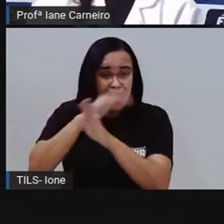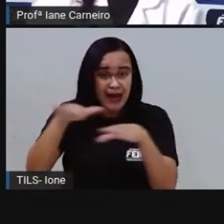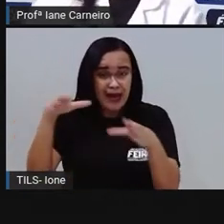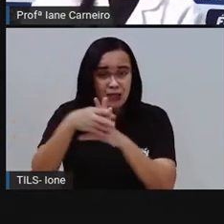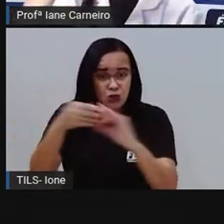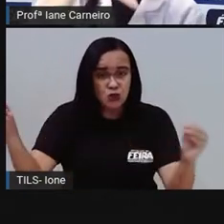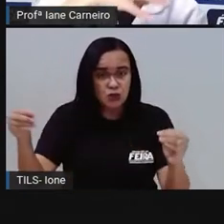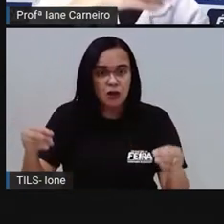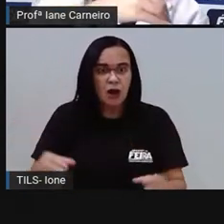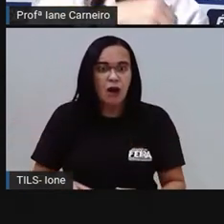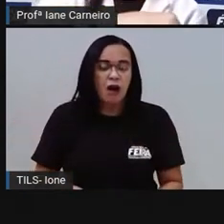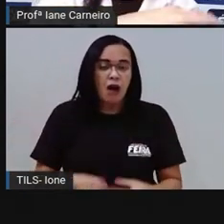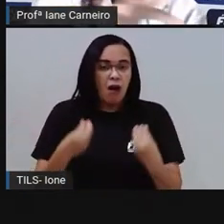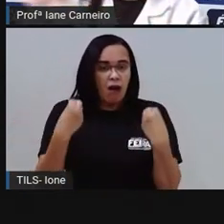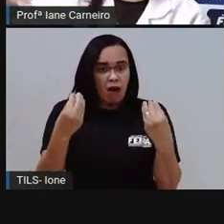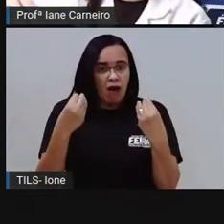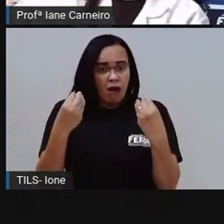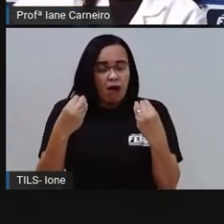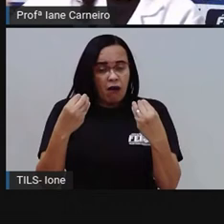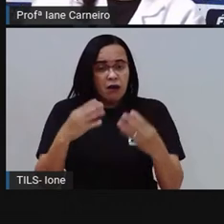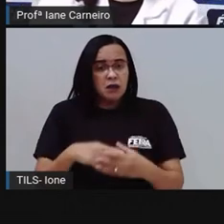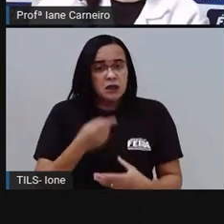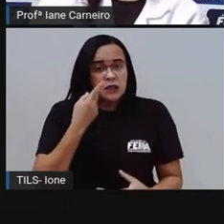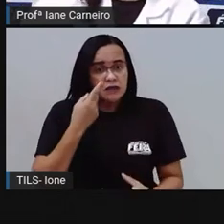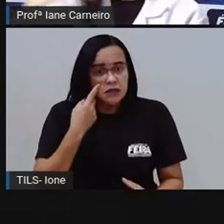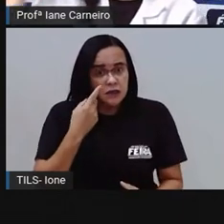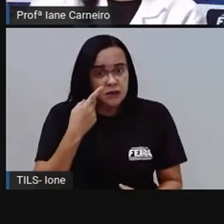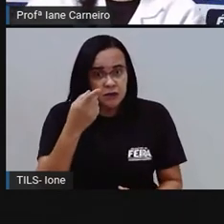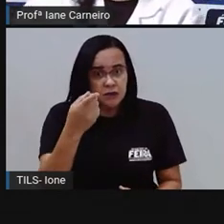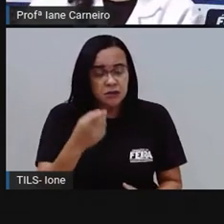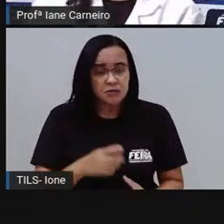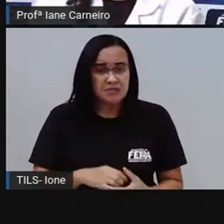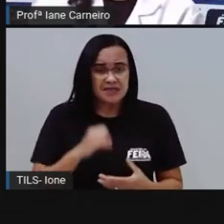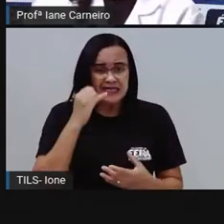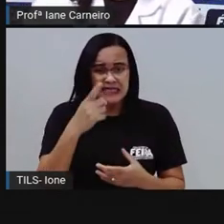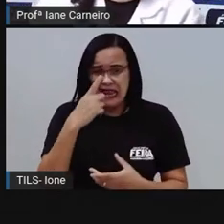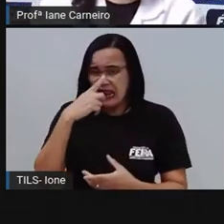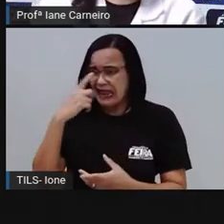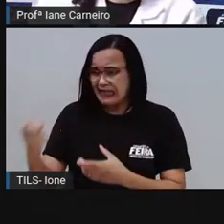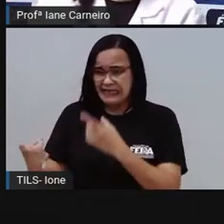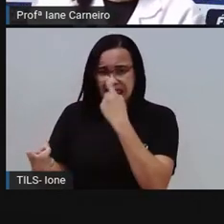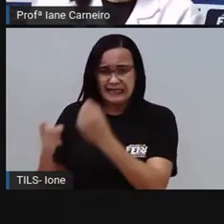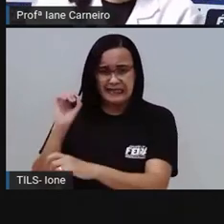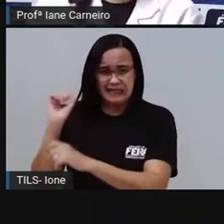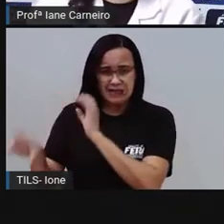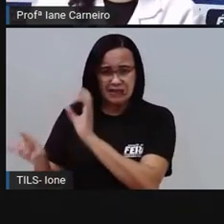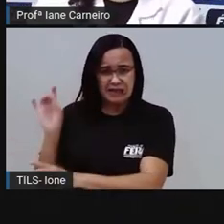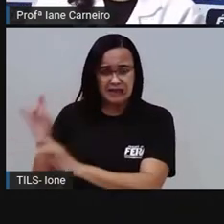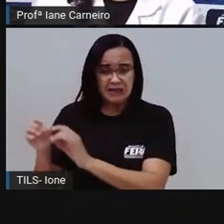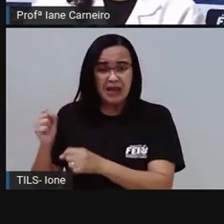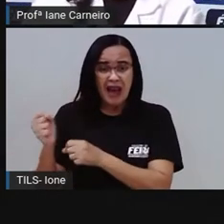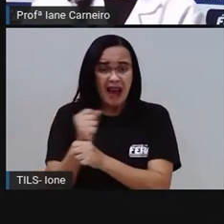esse nylon que está aqui hoje, né, que alguém descartou, é que ele vai desaparecer, né?